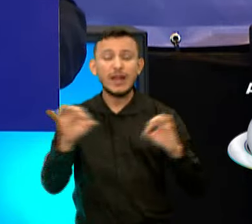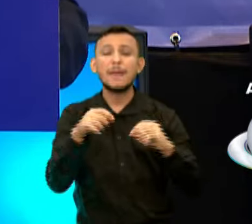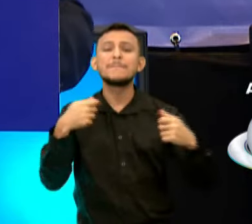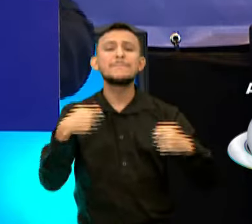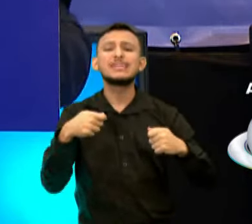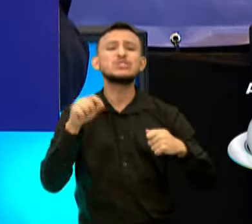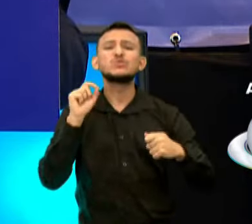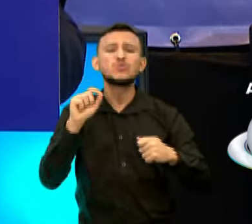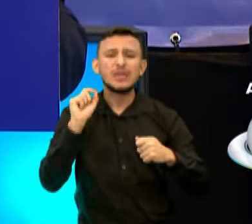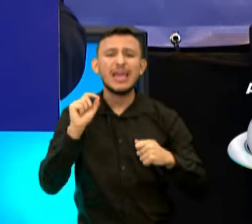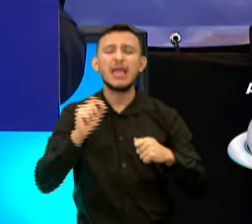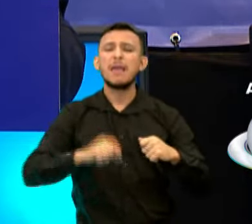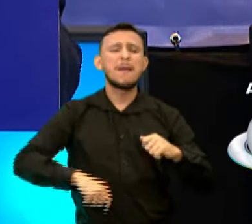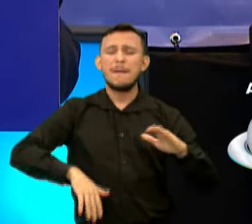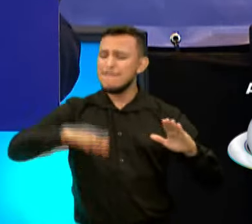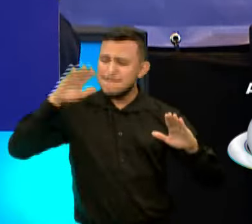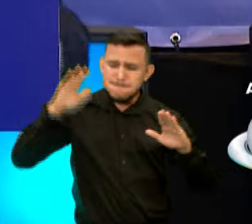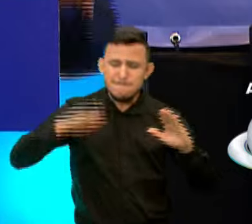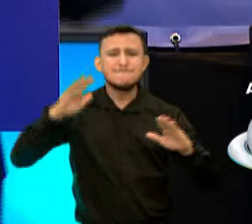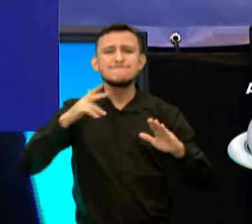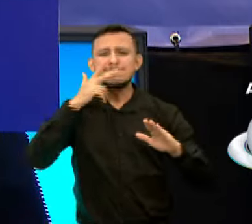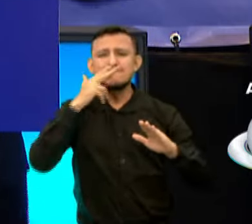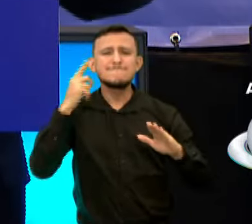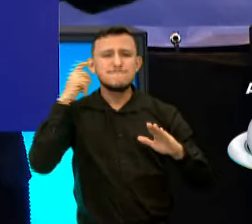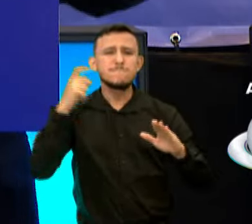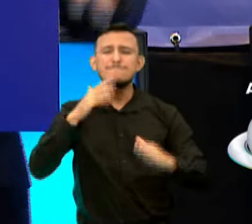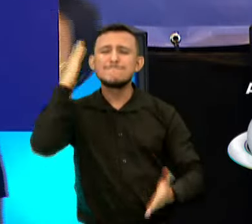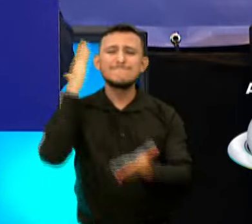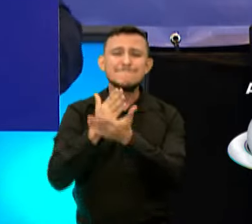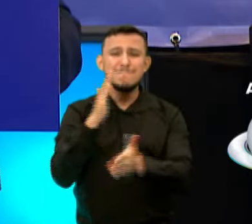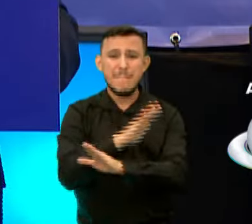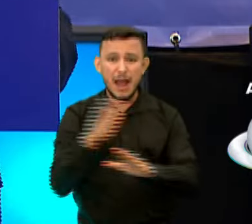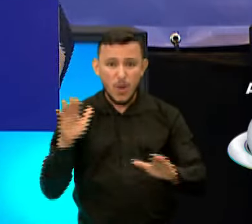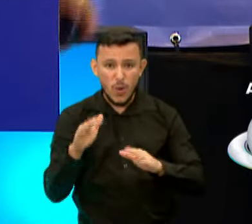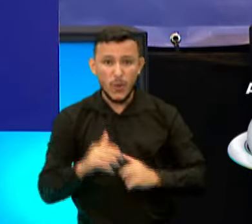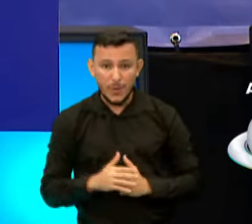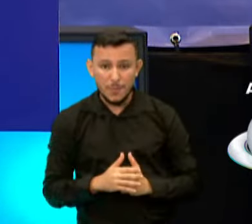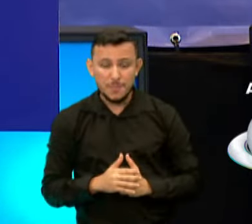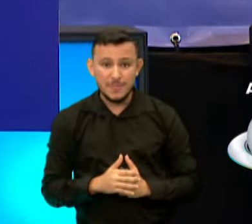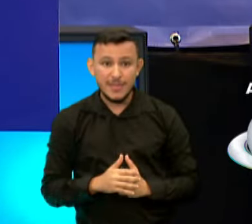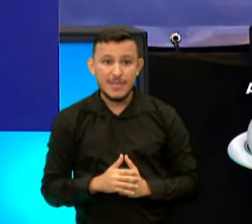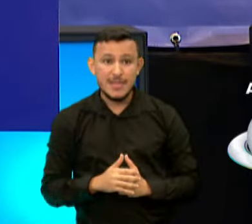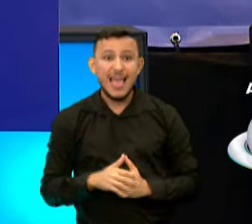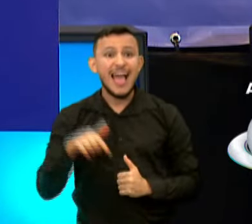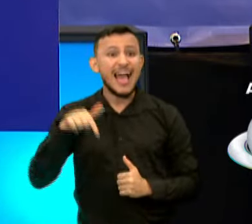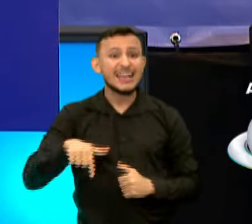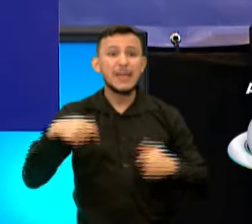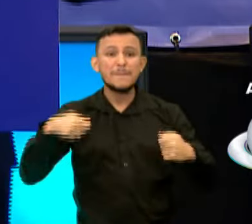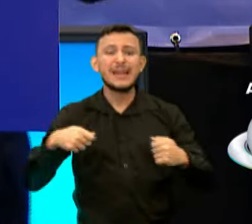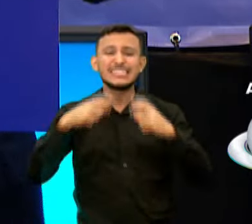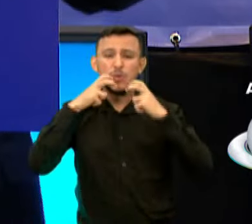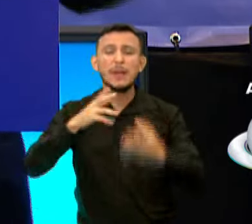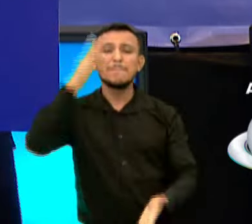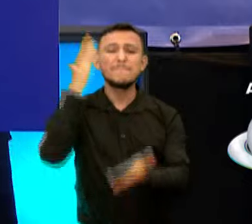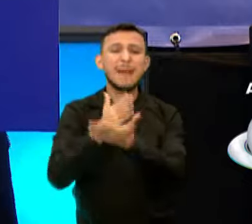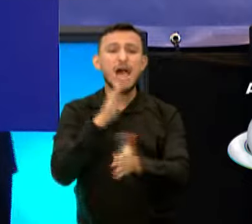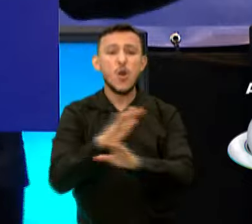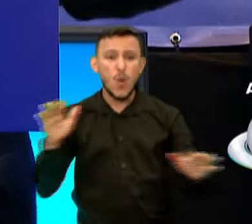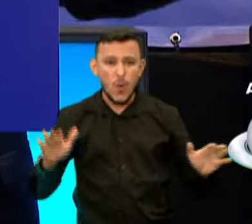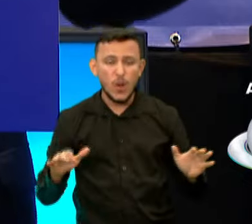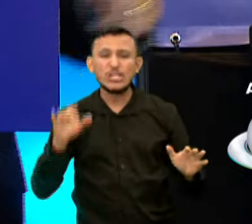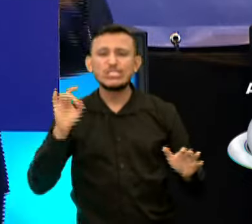tem que dar uma pancada em cima da mesa e bater. Parou aqui, tem que ter o grito. Parou,